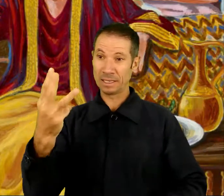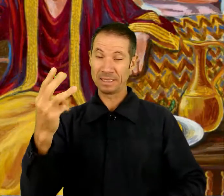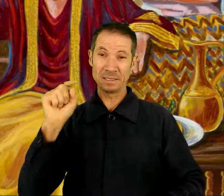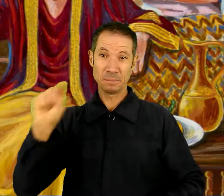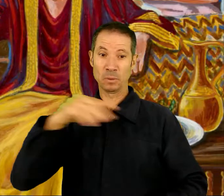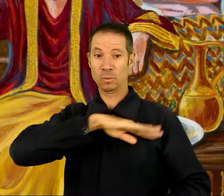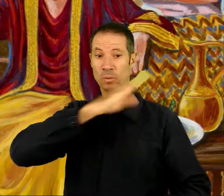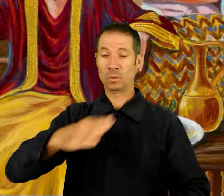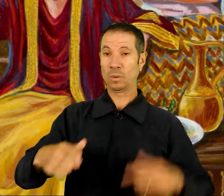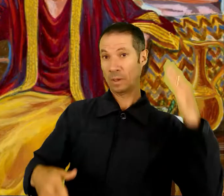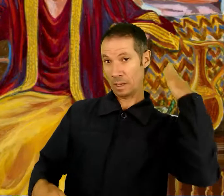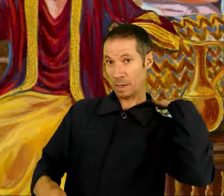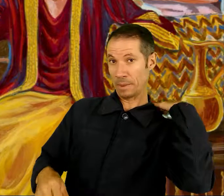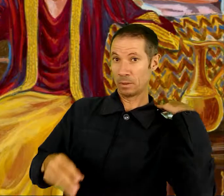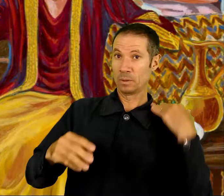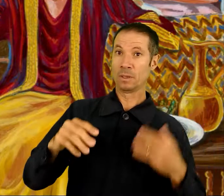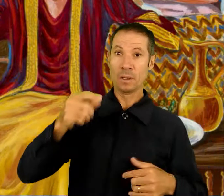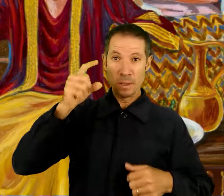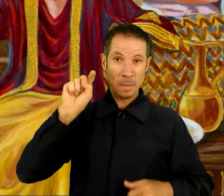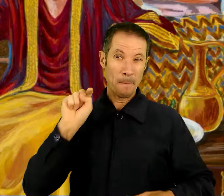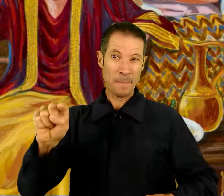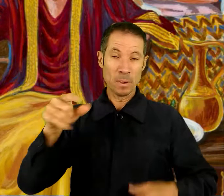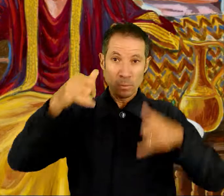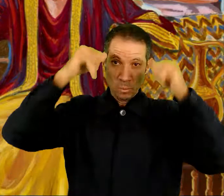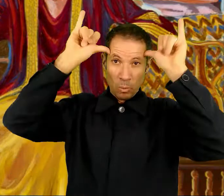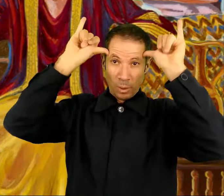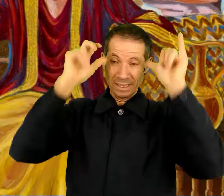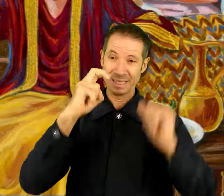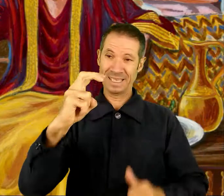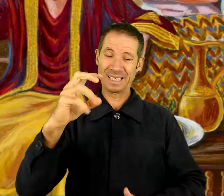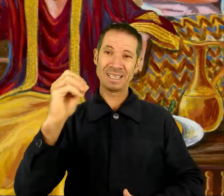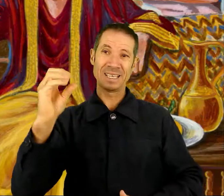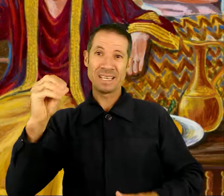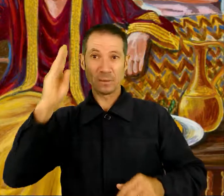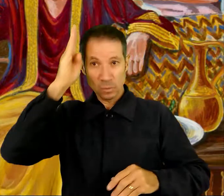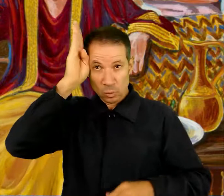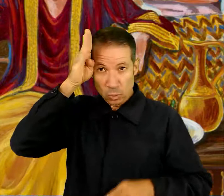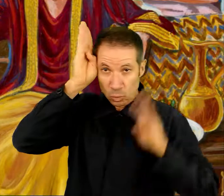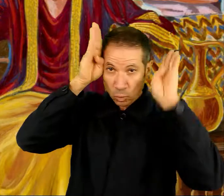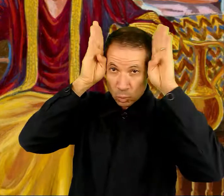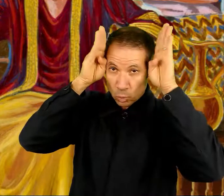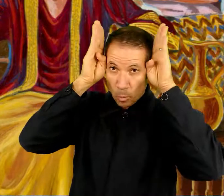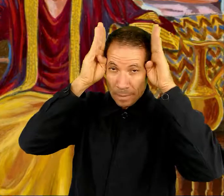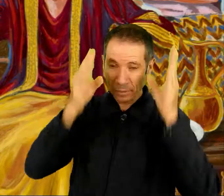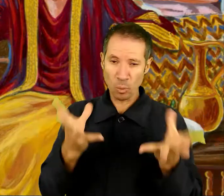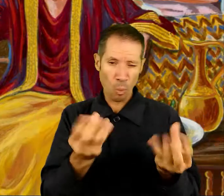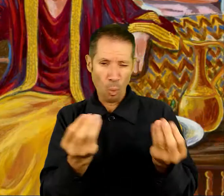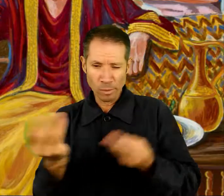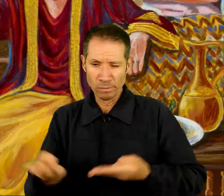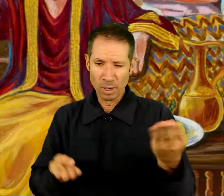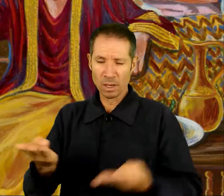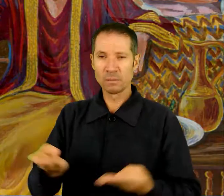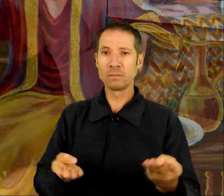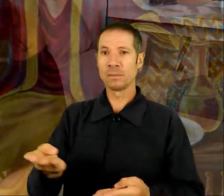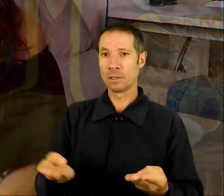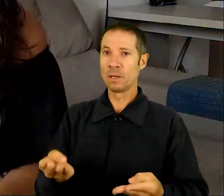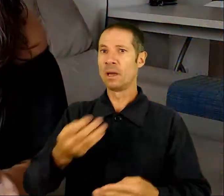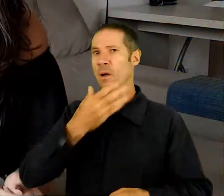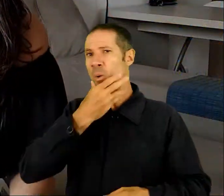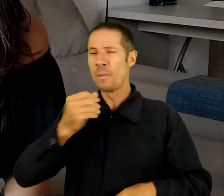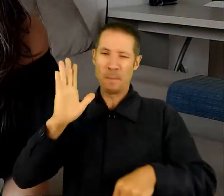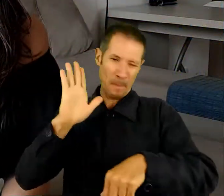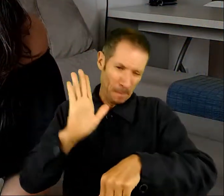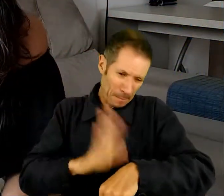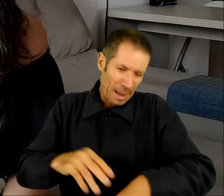camelos, quinhentas juntas de boi e quinhentos jumentos e tinha muita gente a seu serviço. Era o homem